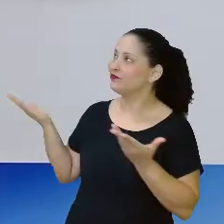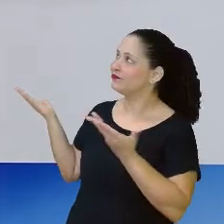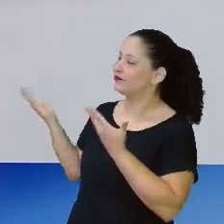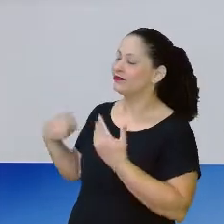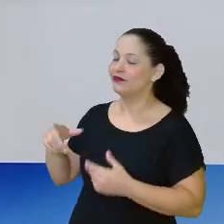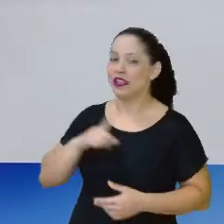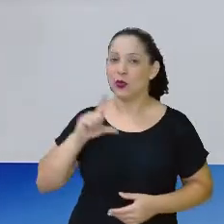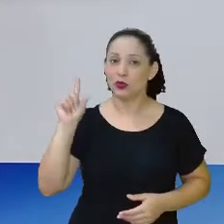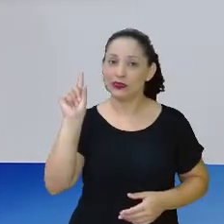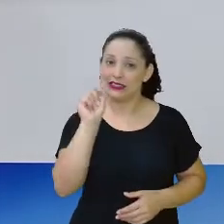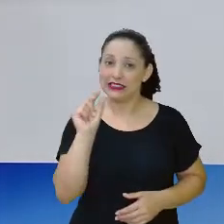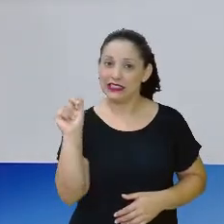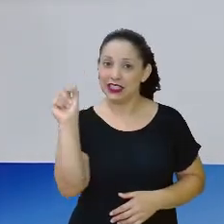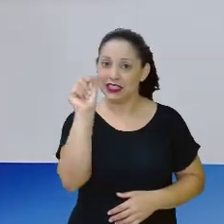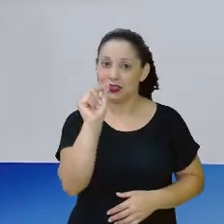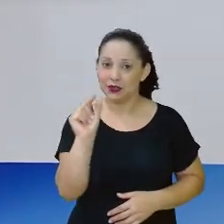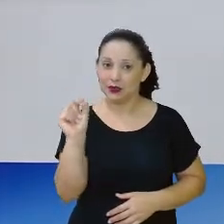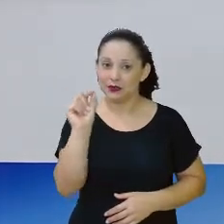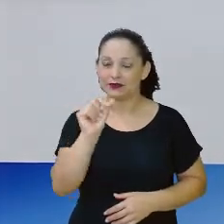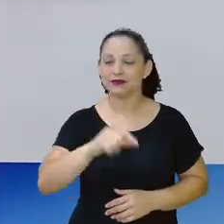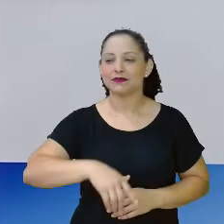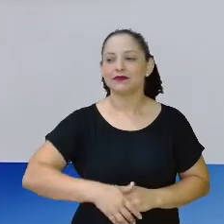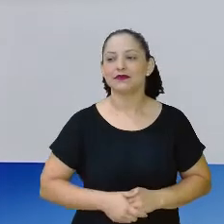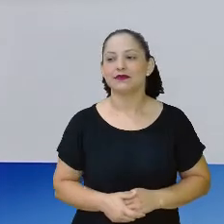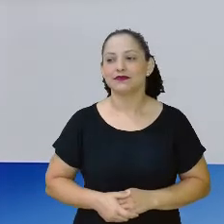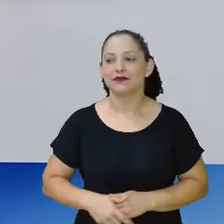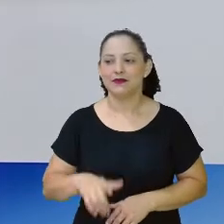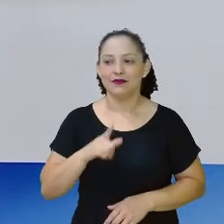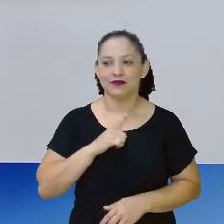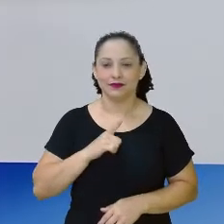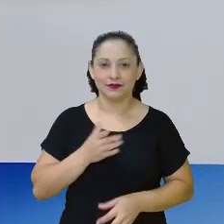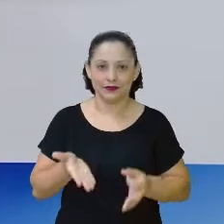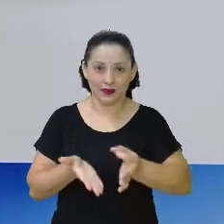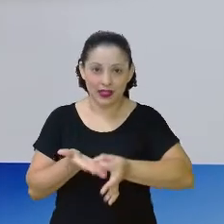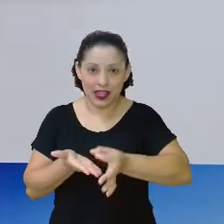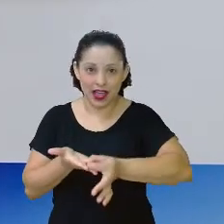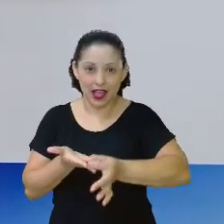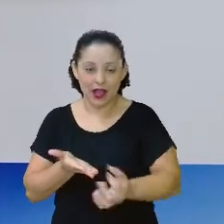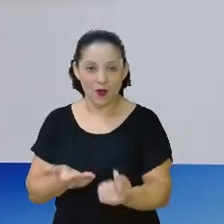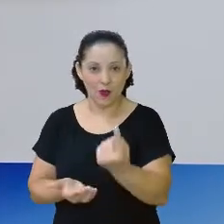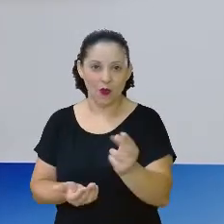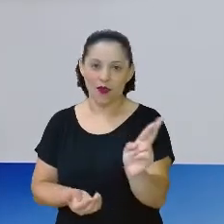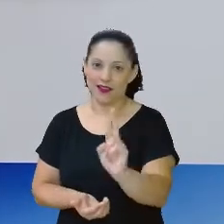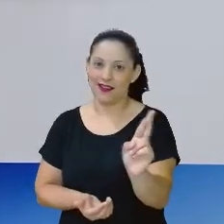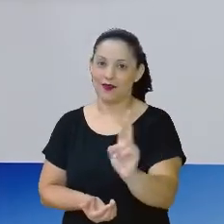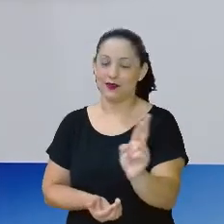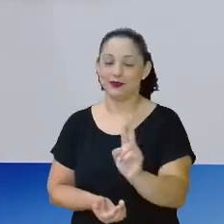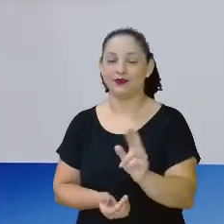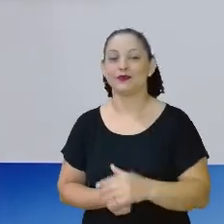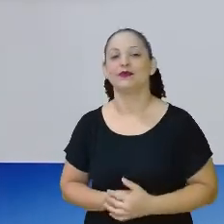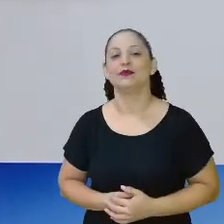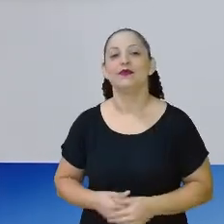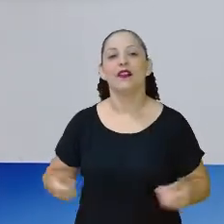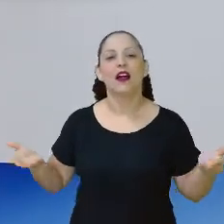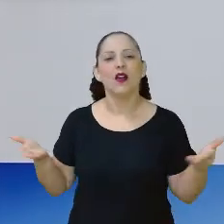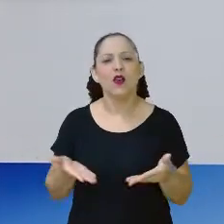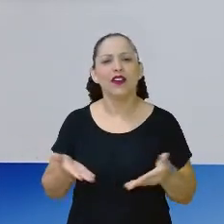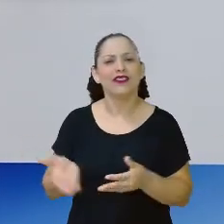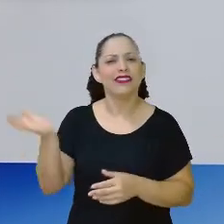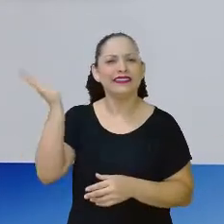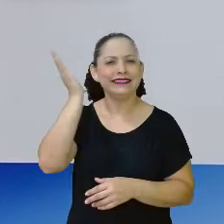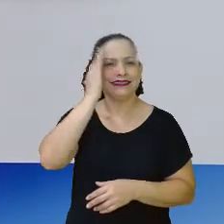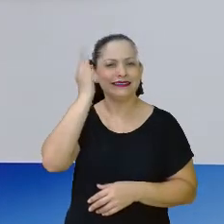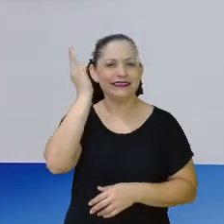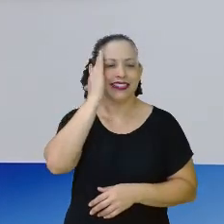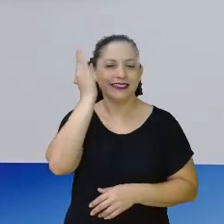inteiro. Está aqui representado, ó, com a minha moedinha de um real, aí a gente vai compreender,